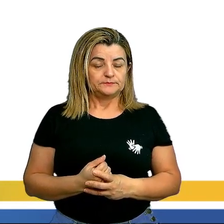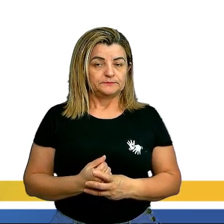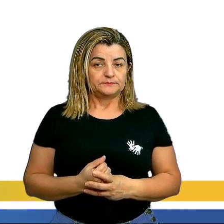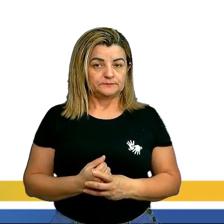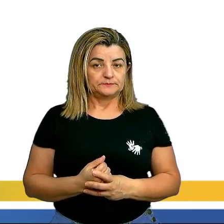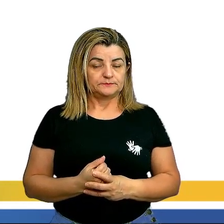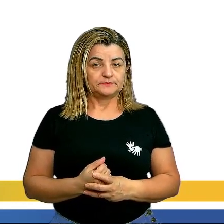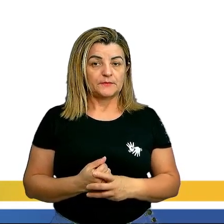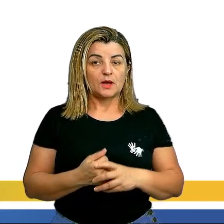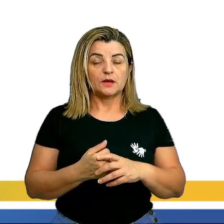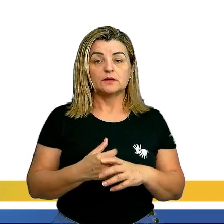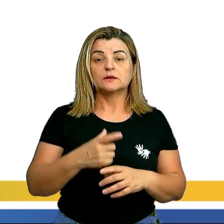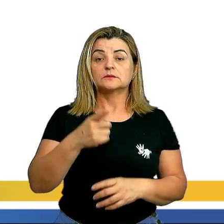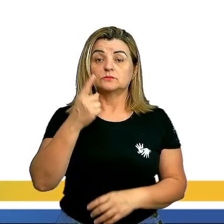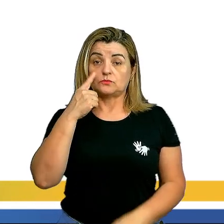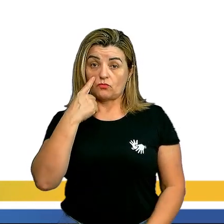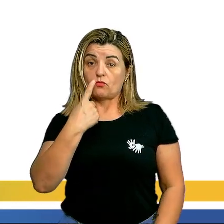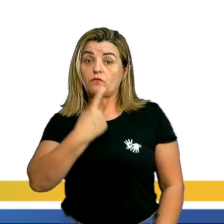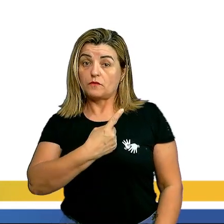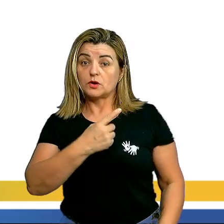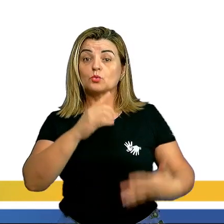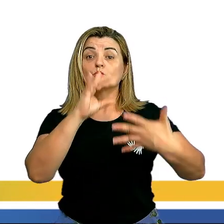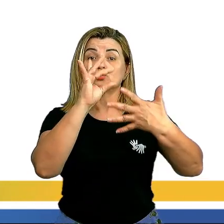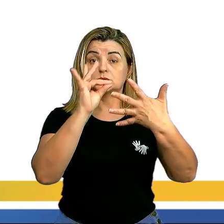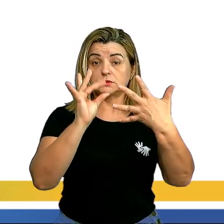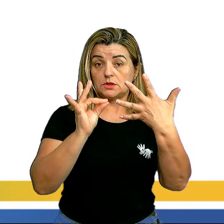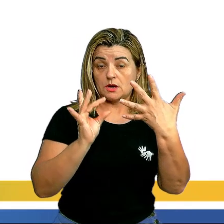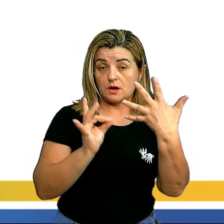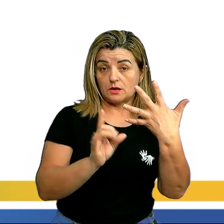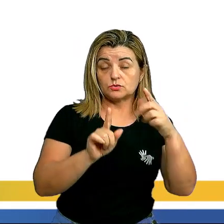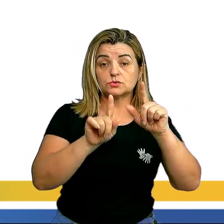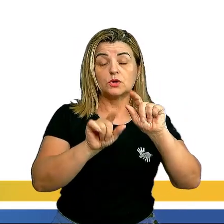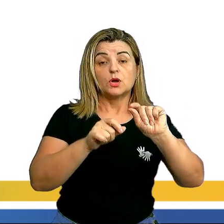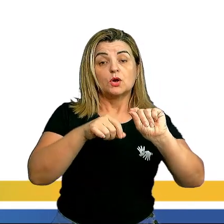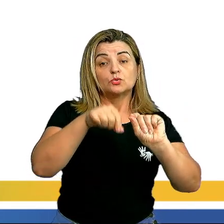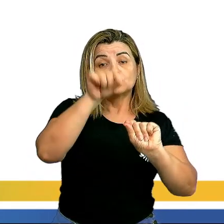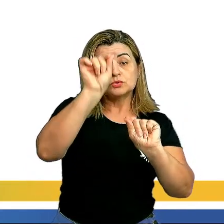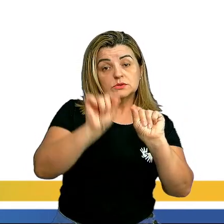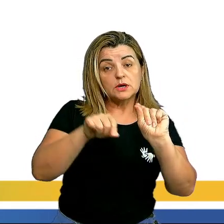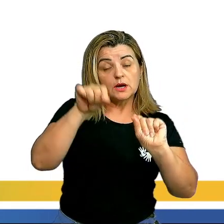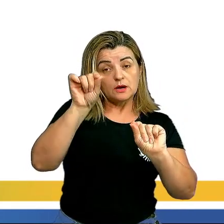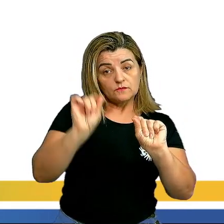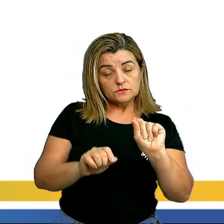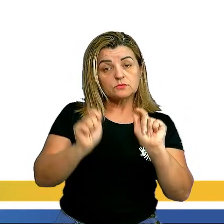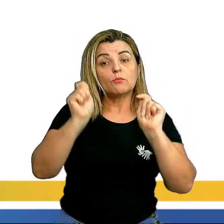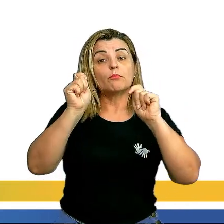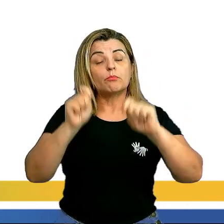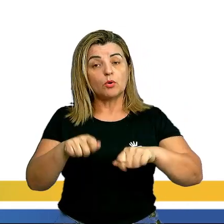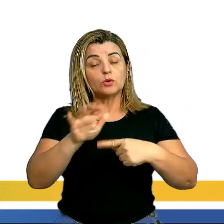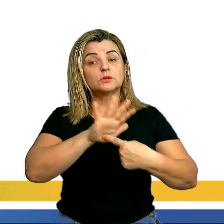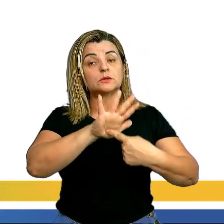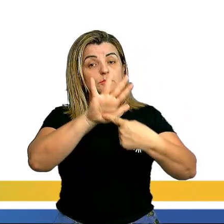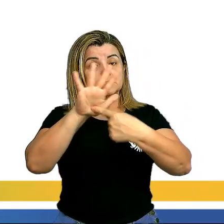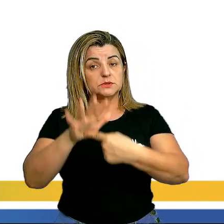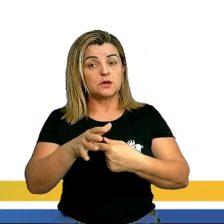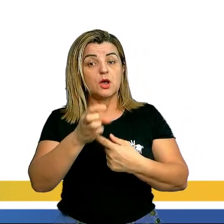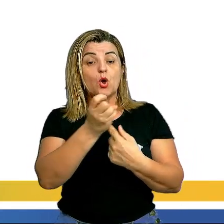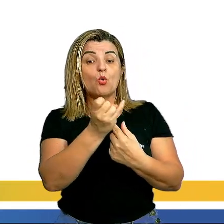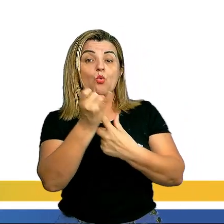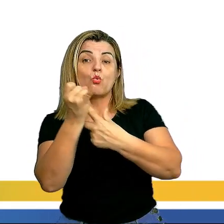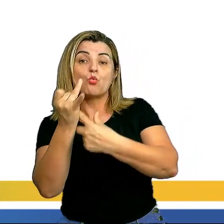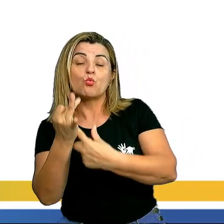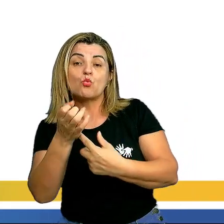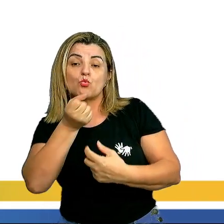Com base nos dados dos gráficos, pode-se afirmar que o número de entrevistados,